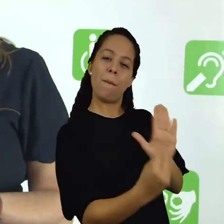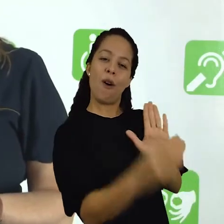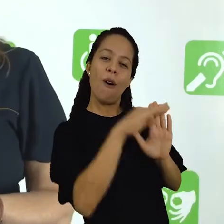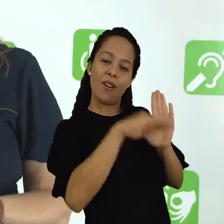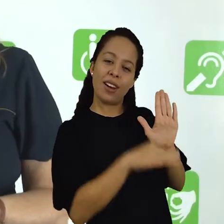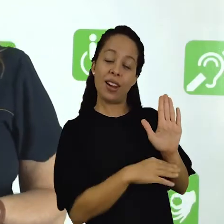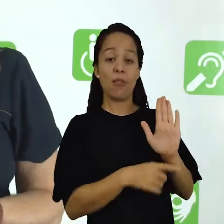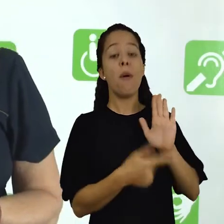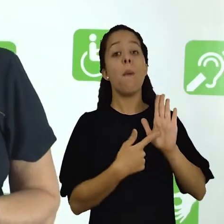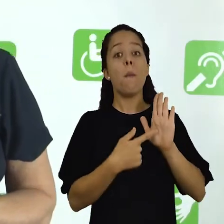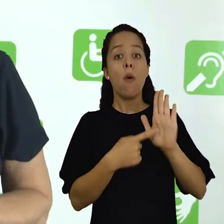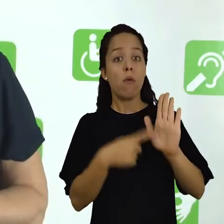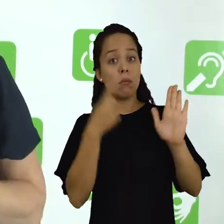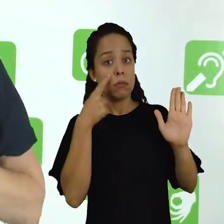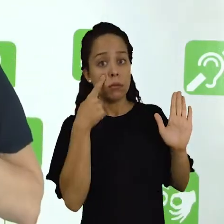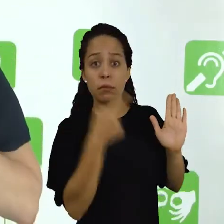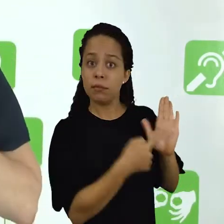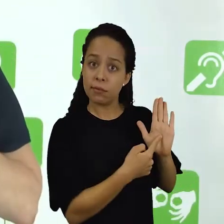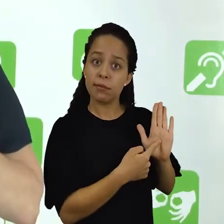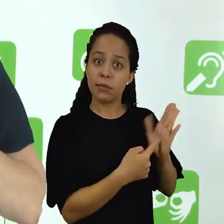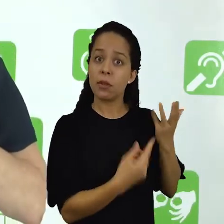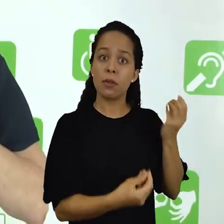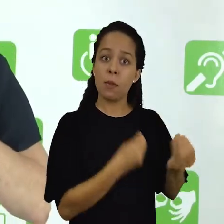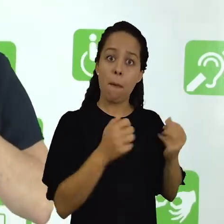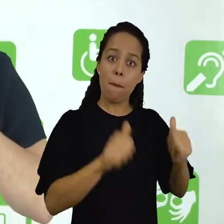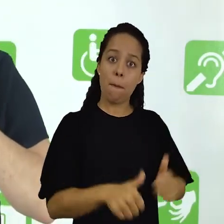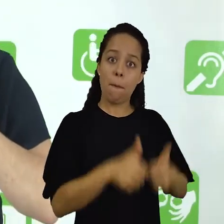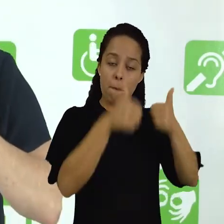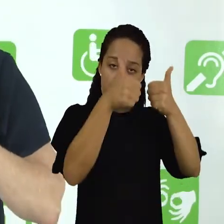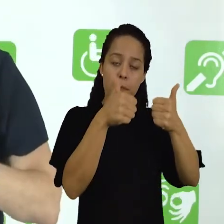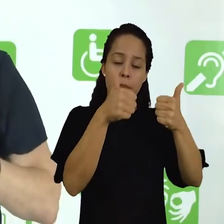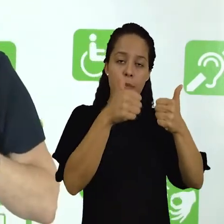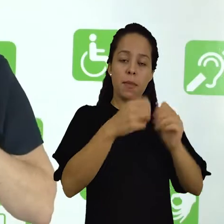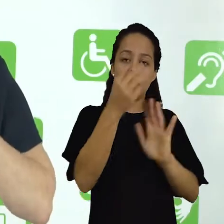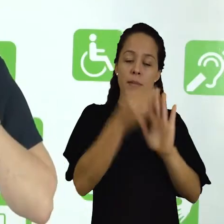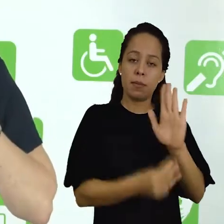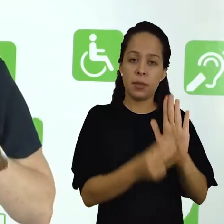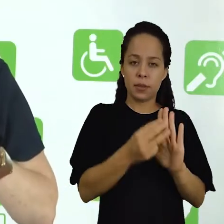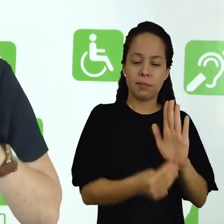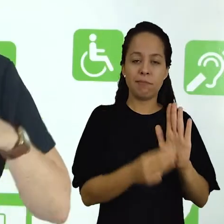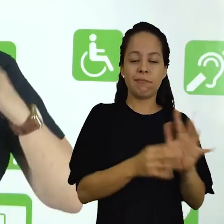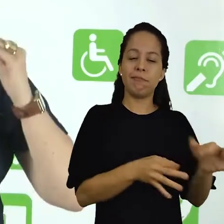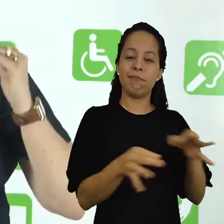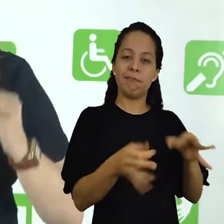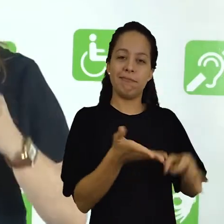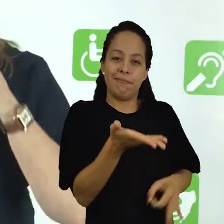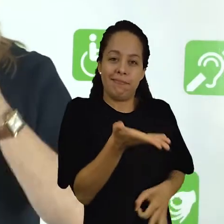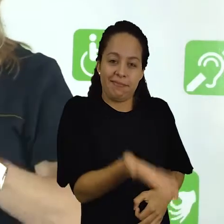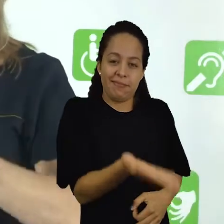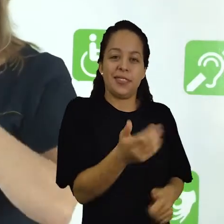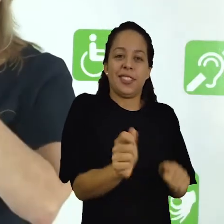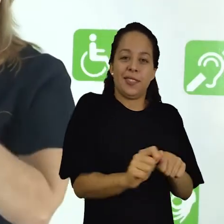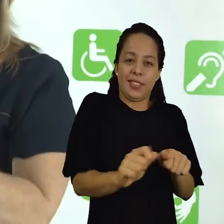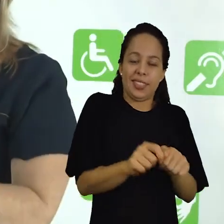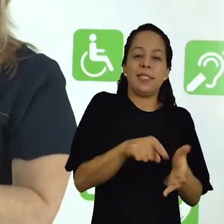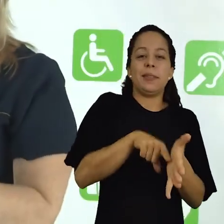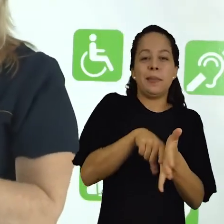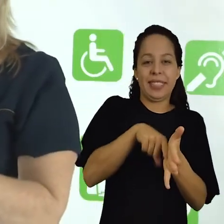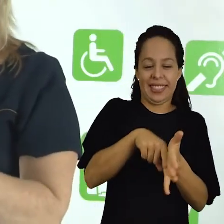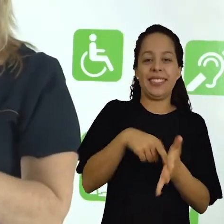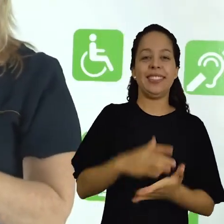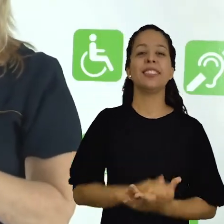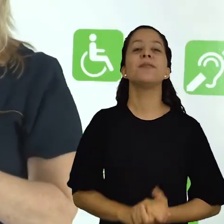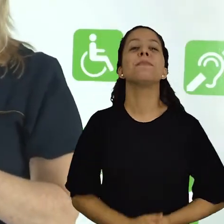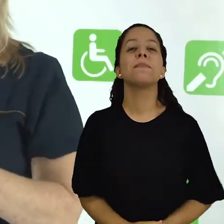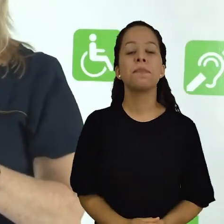um roteiro que nos mostra a melhor forma, o melhor método para proceder esta